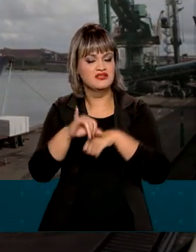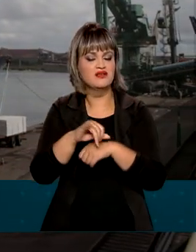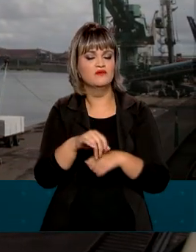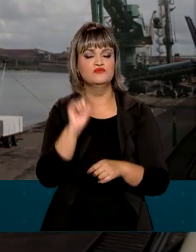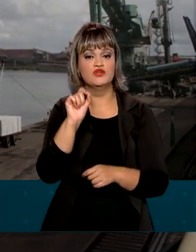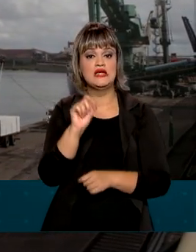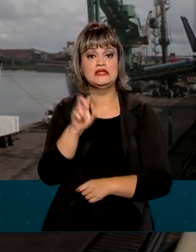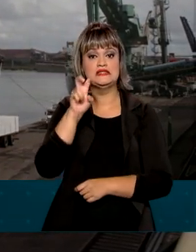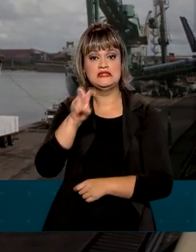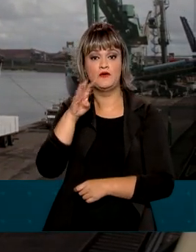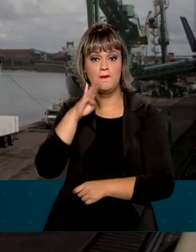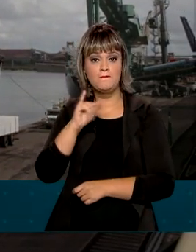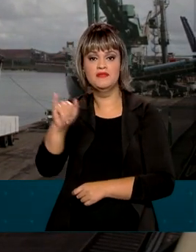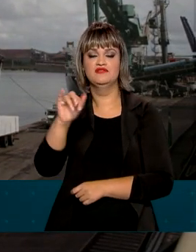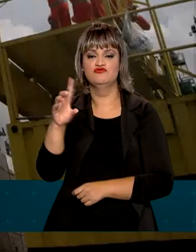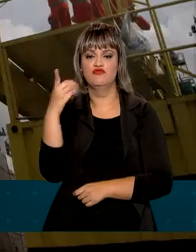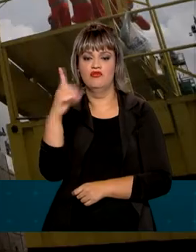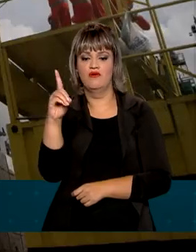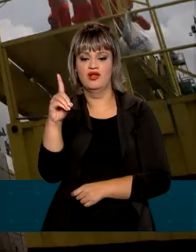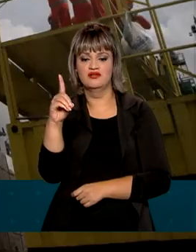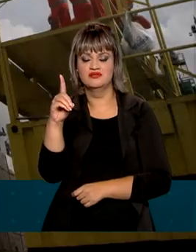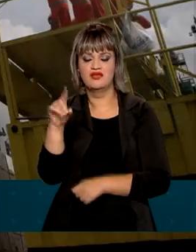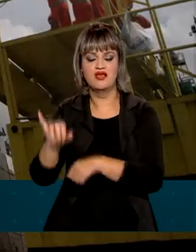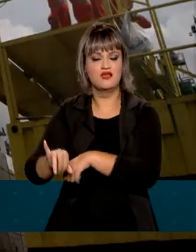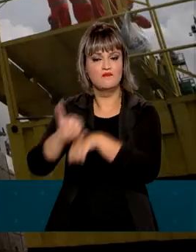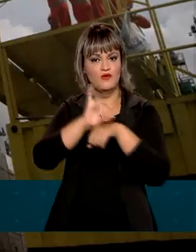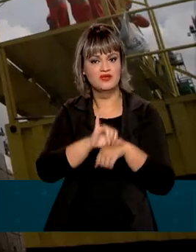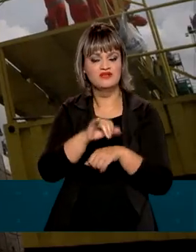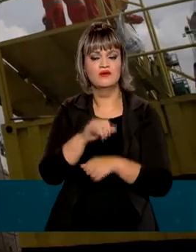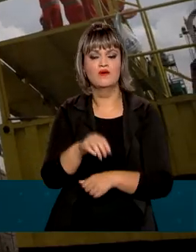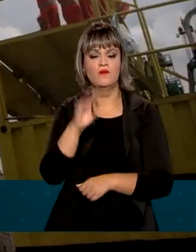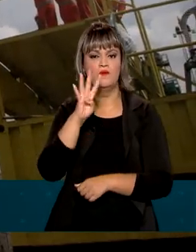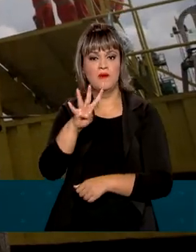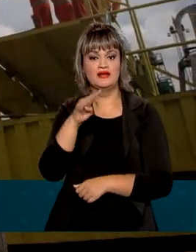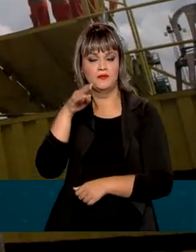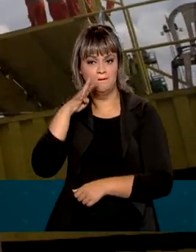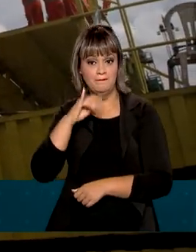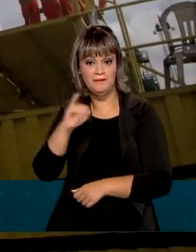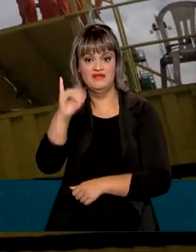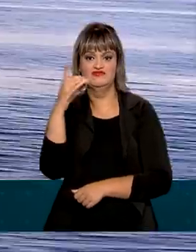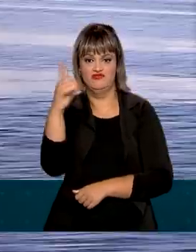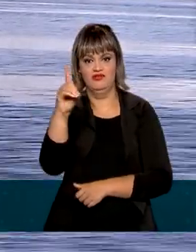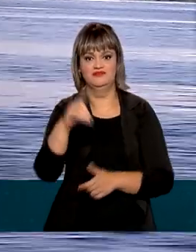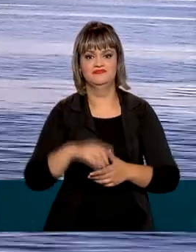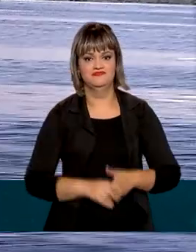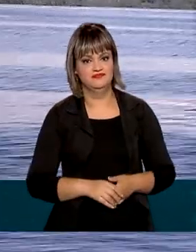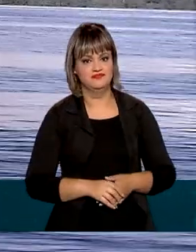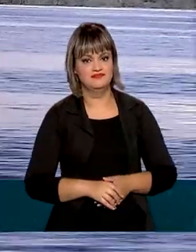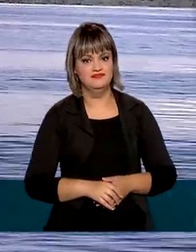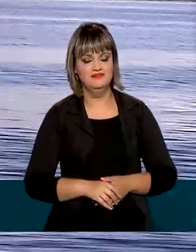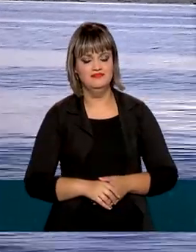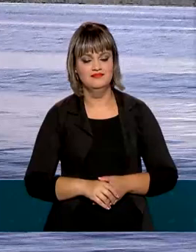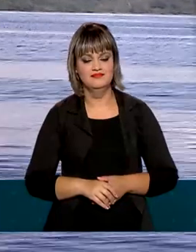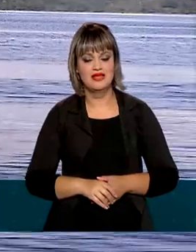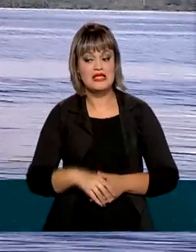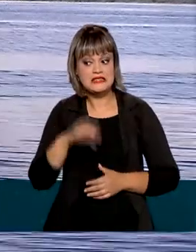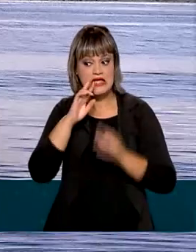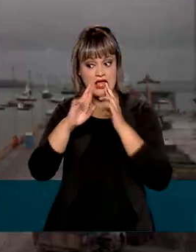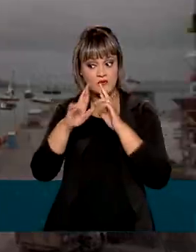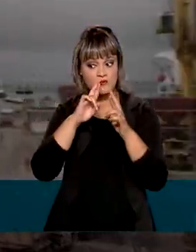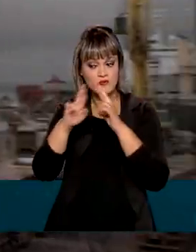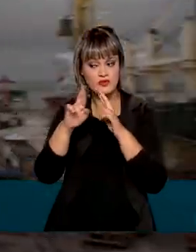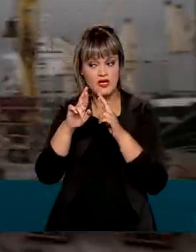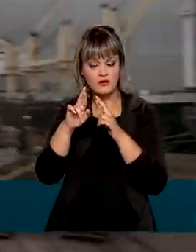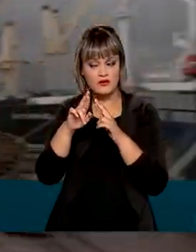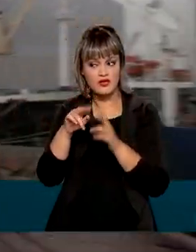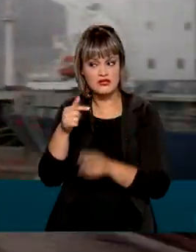5 bilhões de dólares e importações de quase 4 bilhões de dólares. Com o resultado das